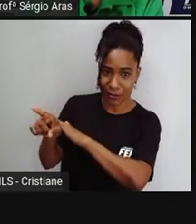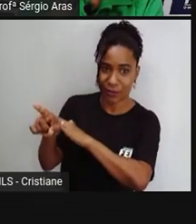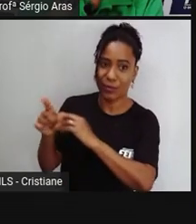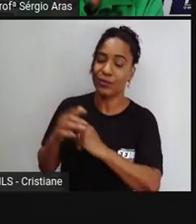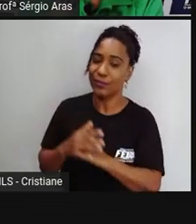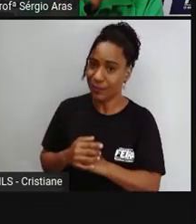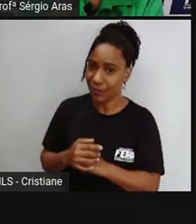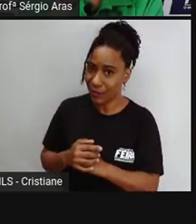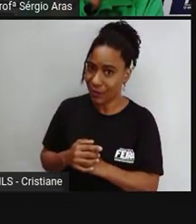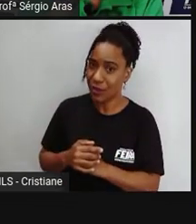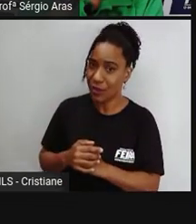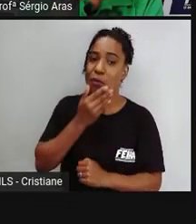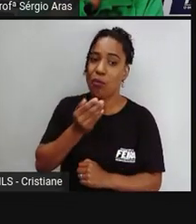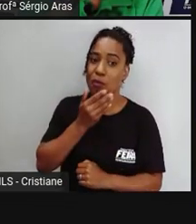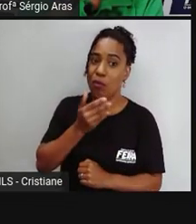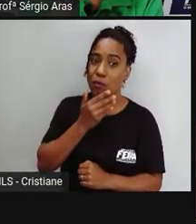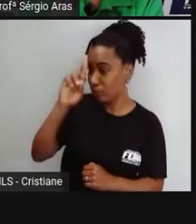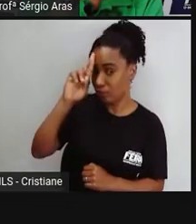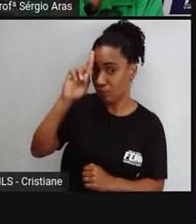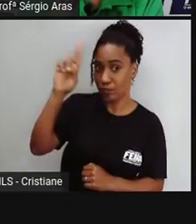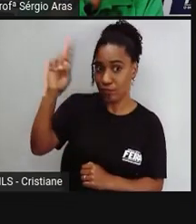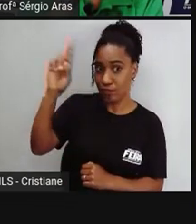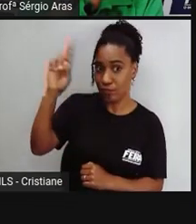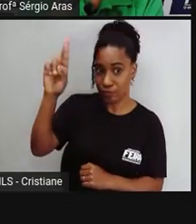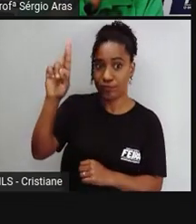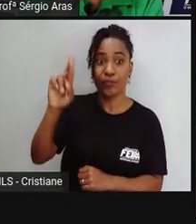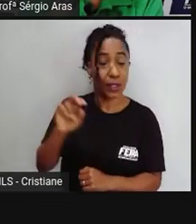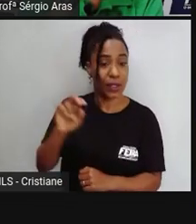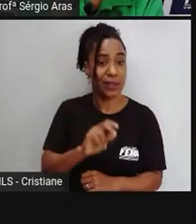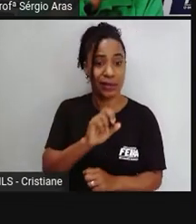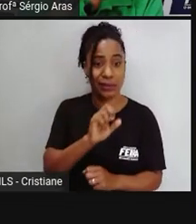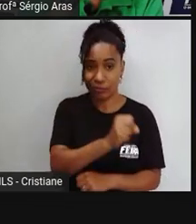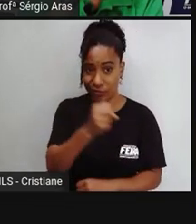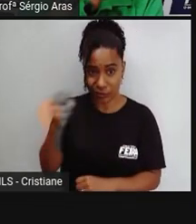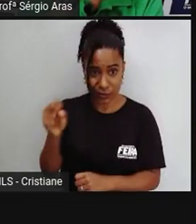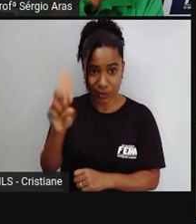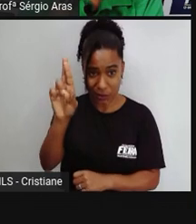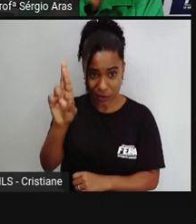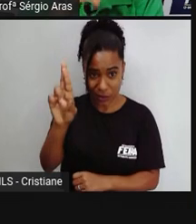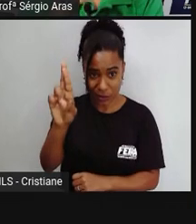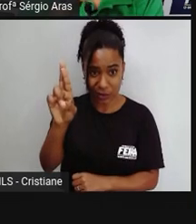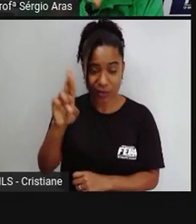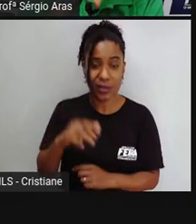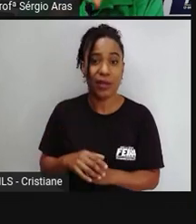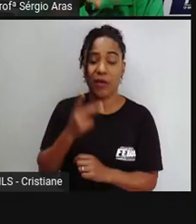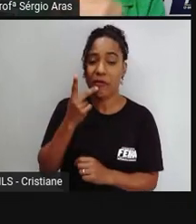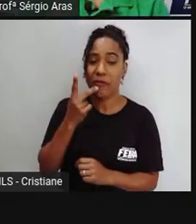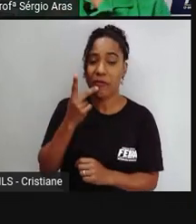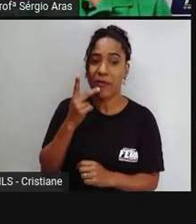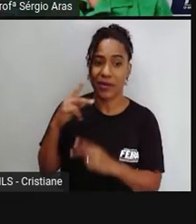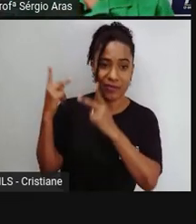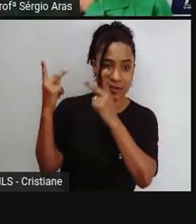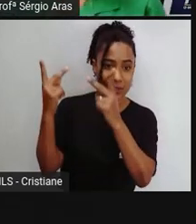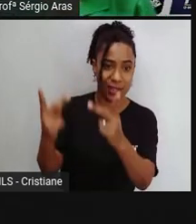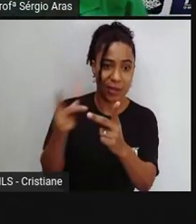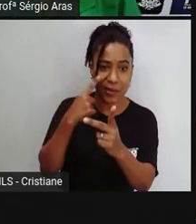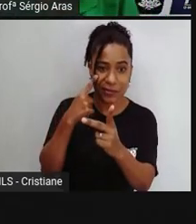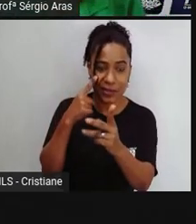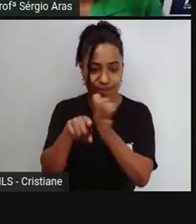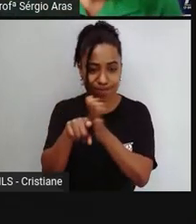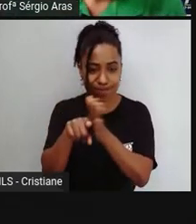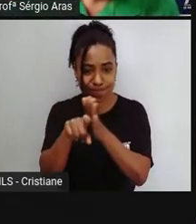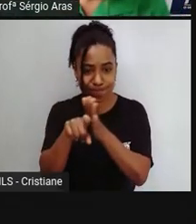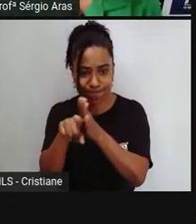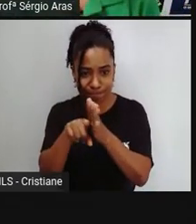informou que um técnico da Secretaria de Desenvolvimento Urbano vai até o local ainda hoje pra avaliar a situação da rua e definir o que é